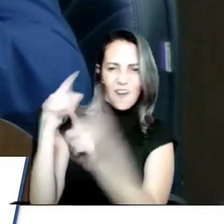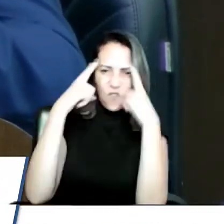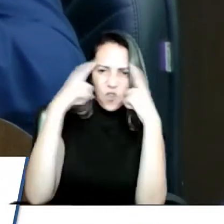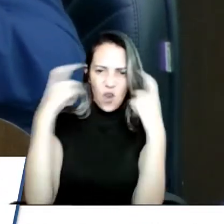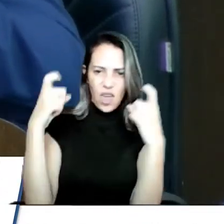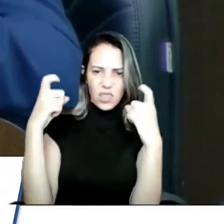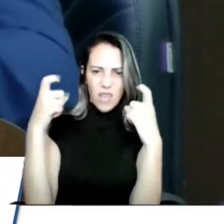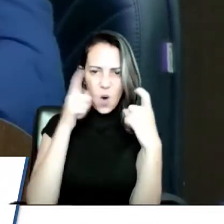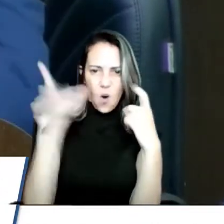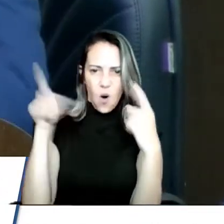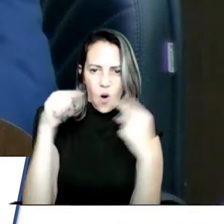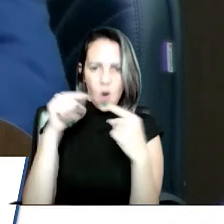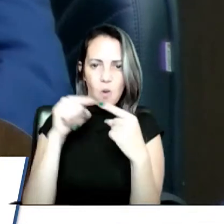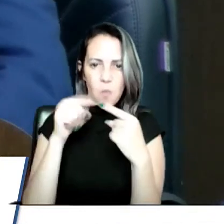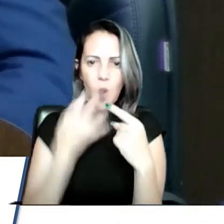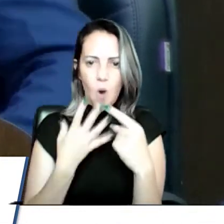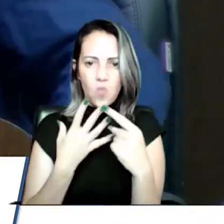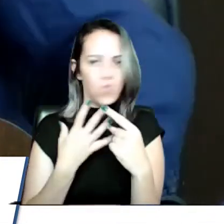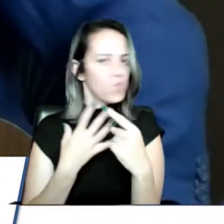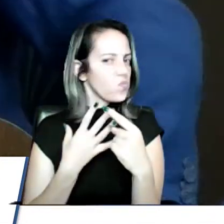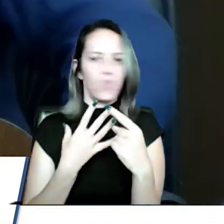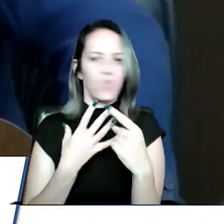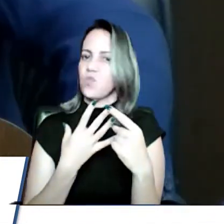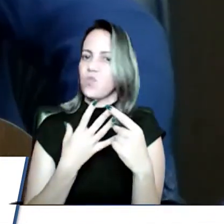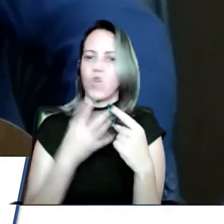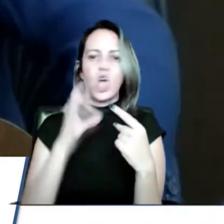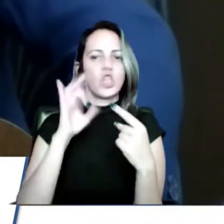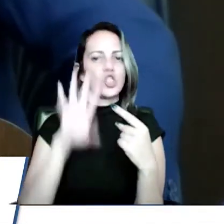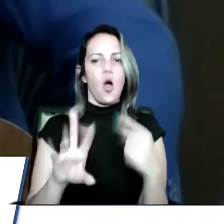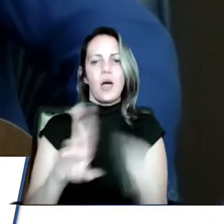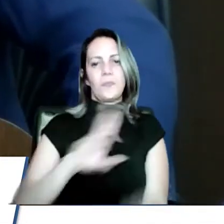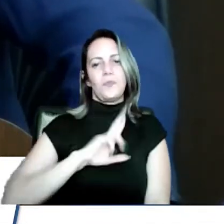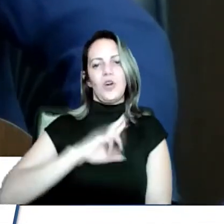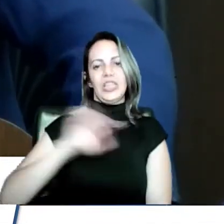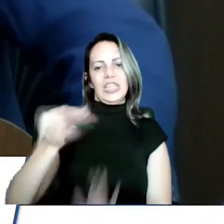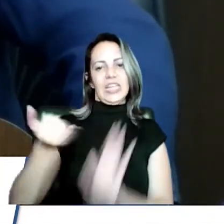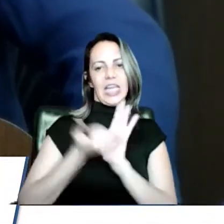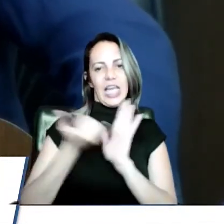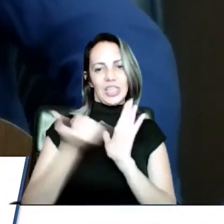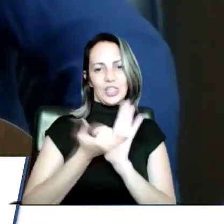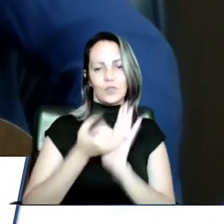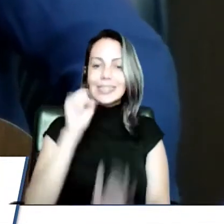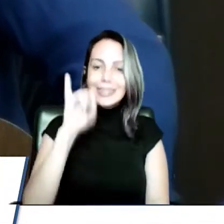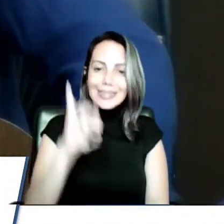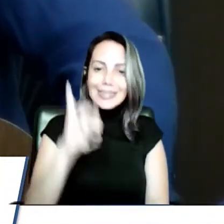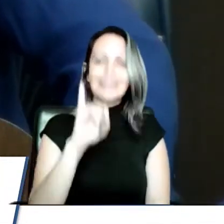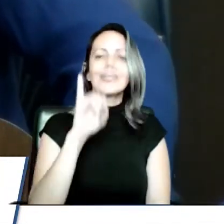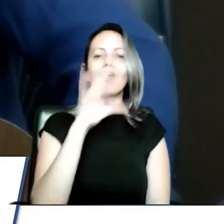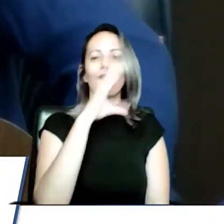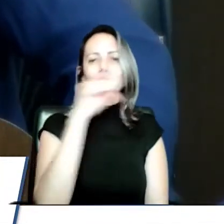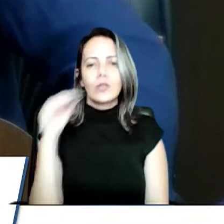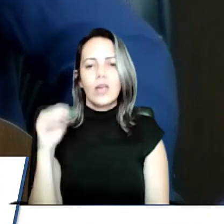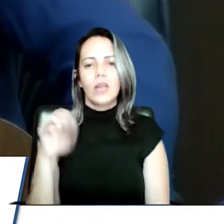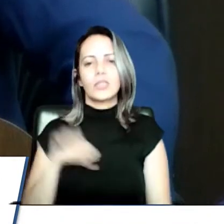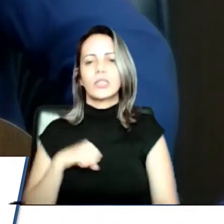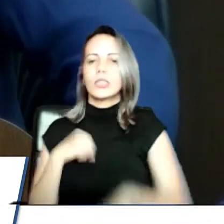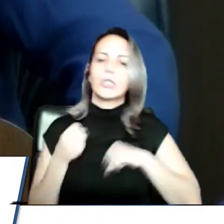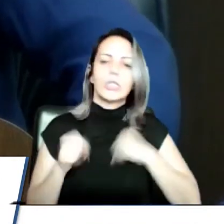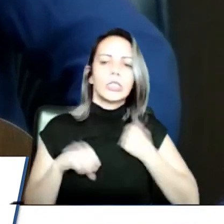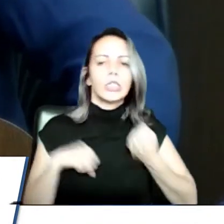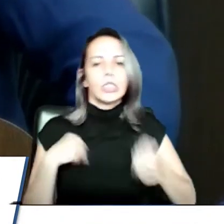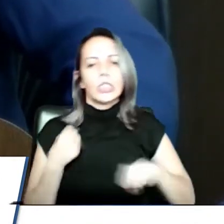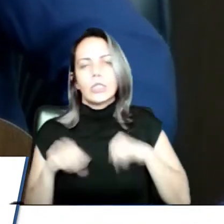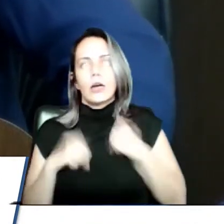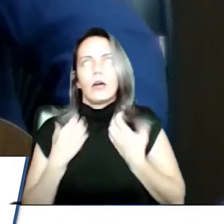contrário, leva a isso aí. se os servidores estão estressados por trabalhar, estão cansados de trabalhar,